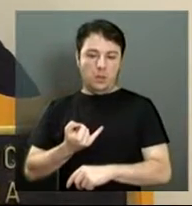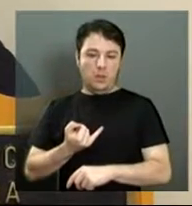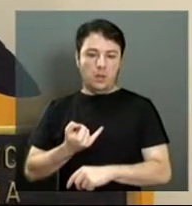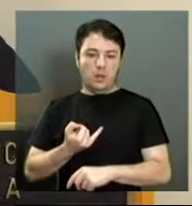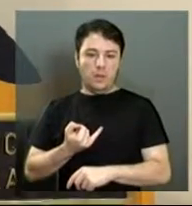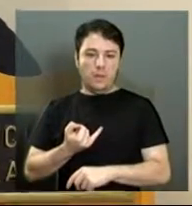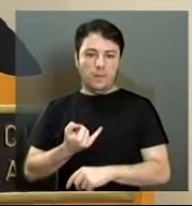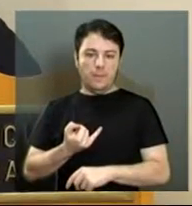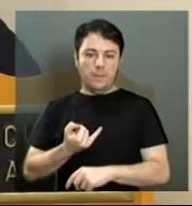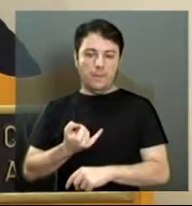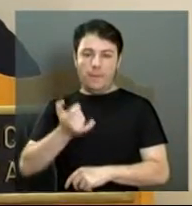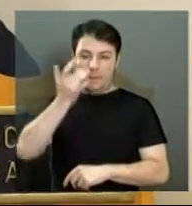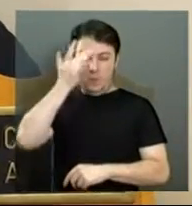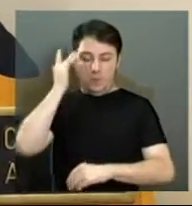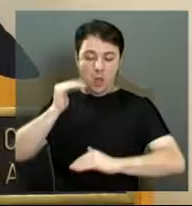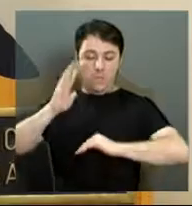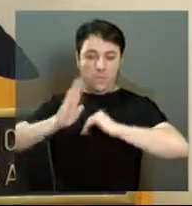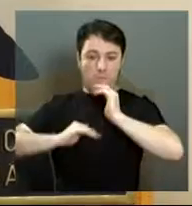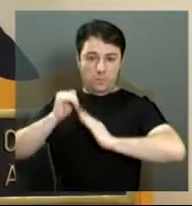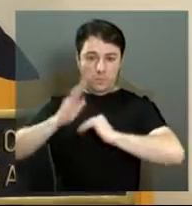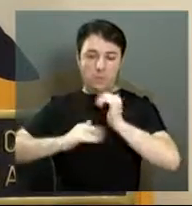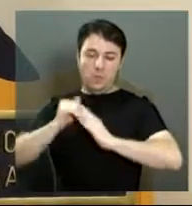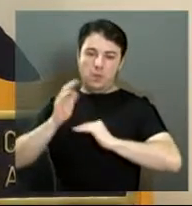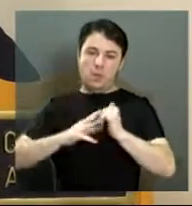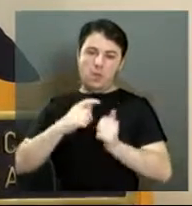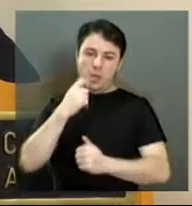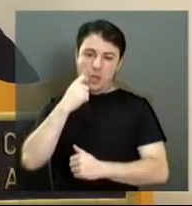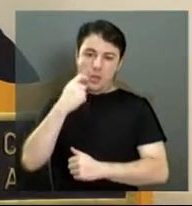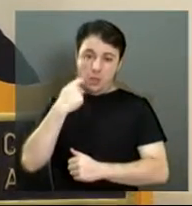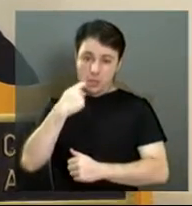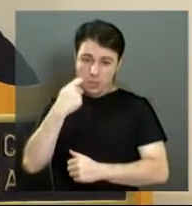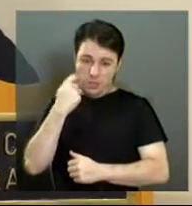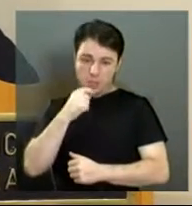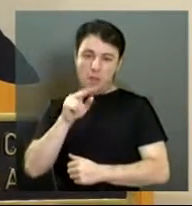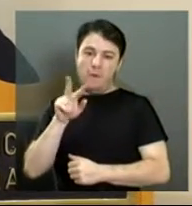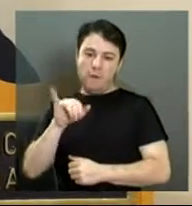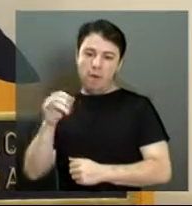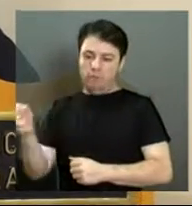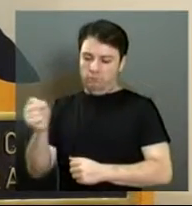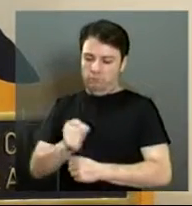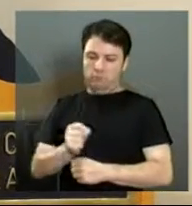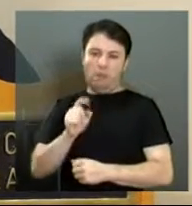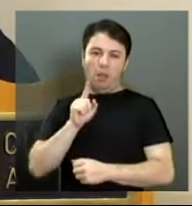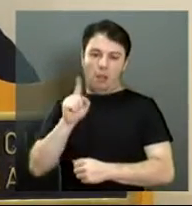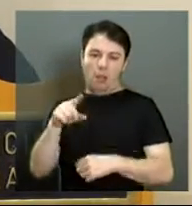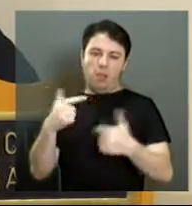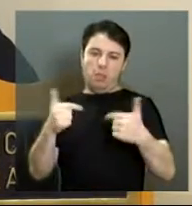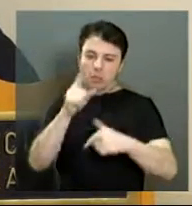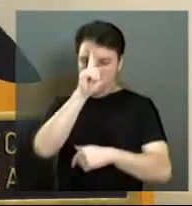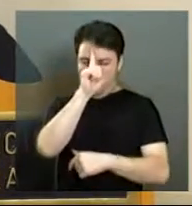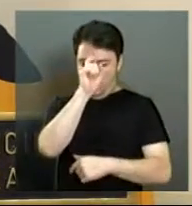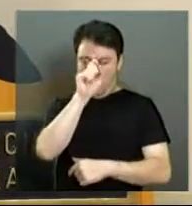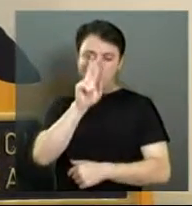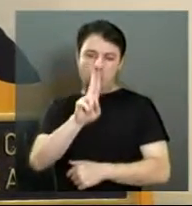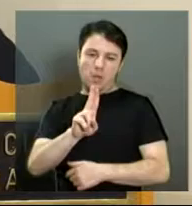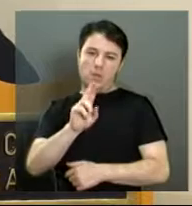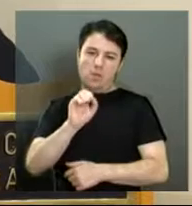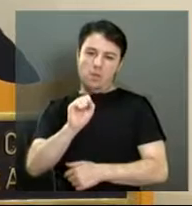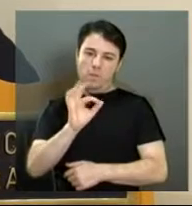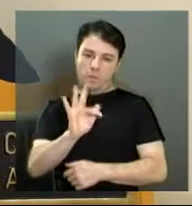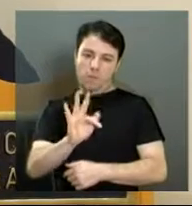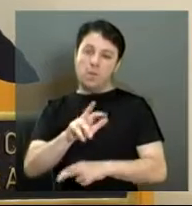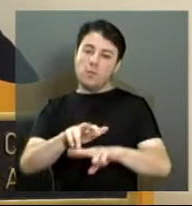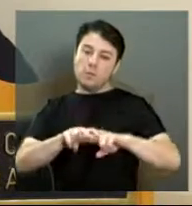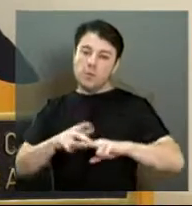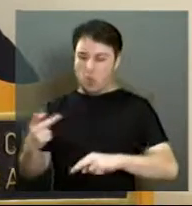o profissional da área de odontologia já estará atendendo a unidade de saúde da família. Então, fica aqui, Lucas, o nosso